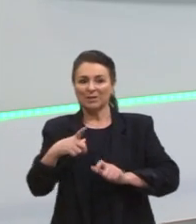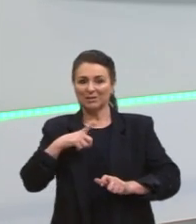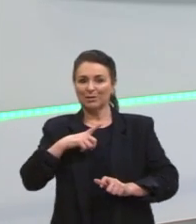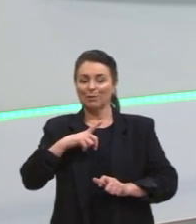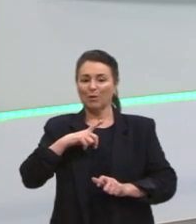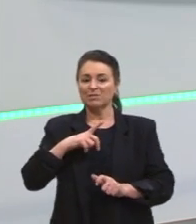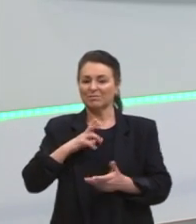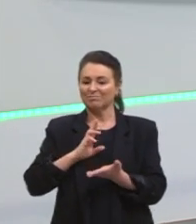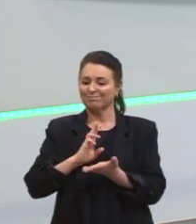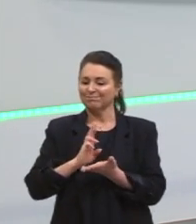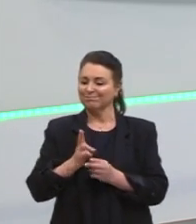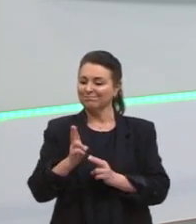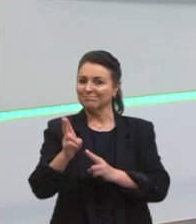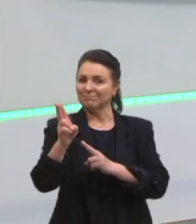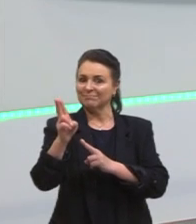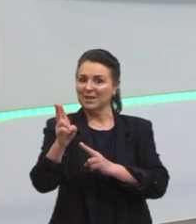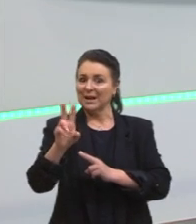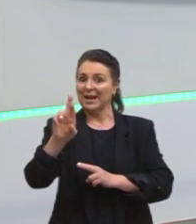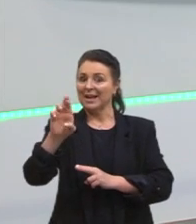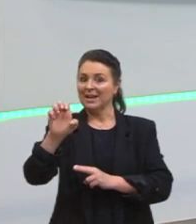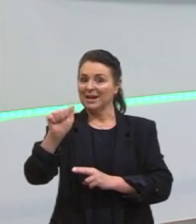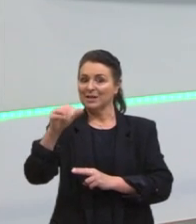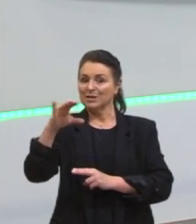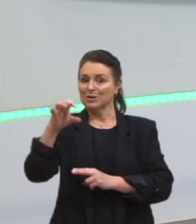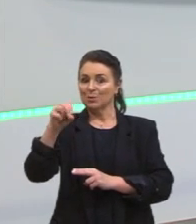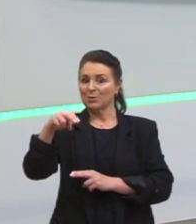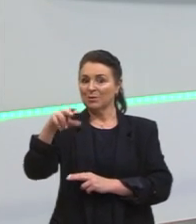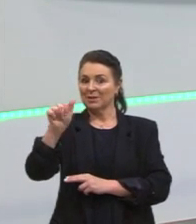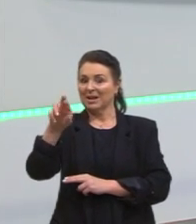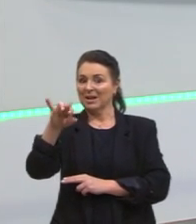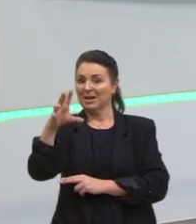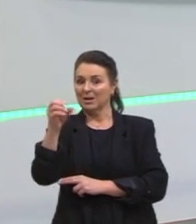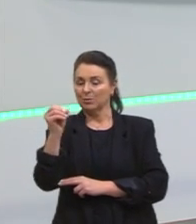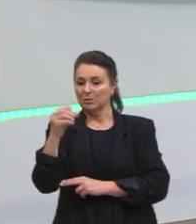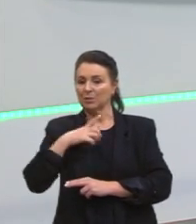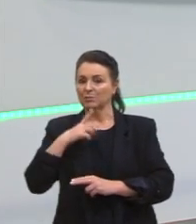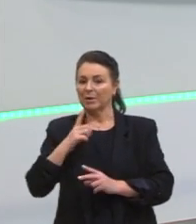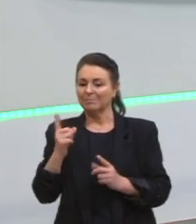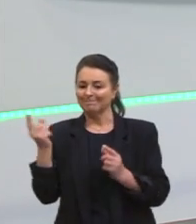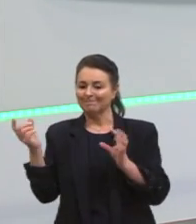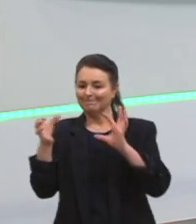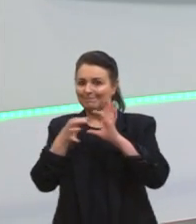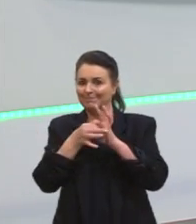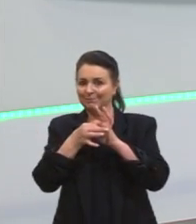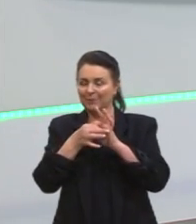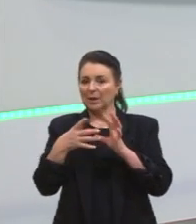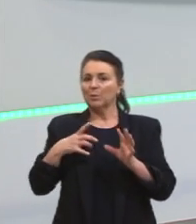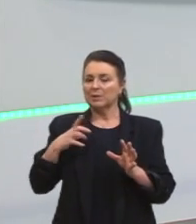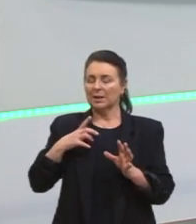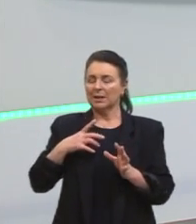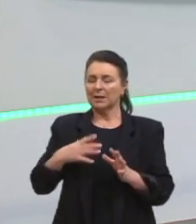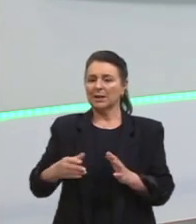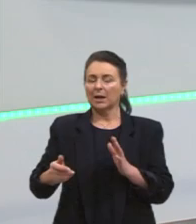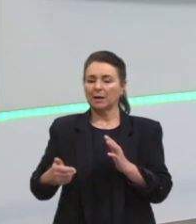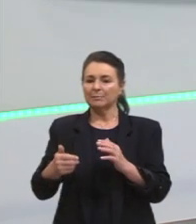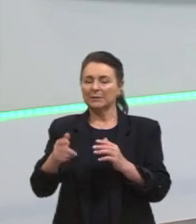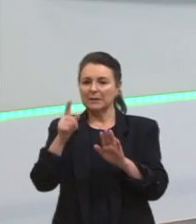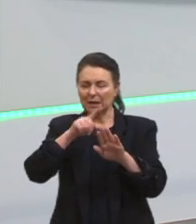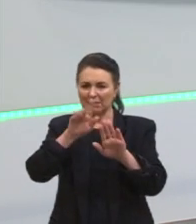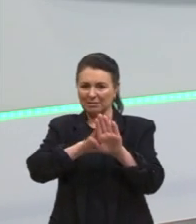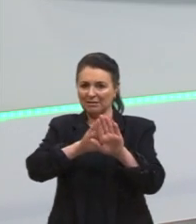reacionários, que não tivessem alinhados com esses ideais da linha mais dura do exército.